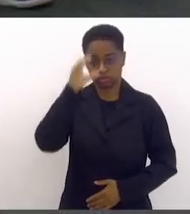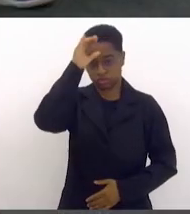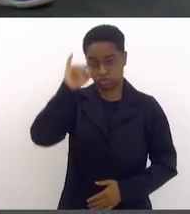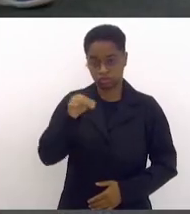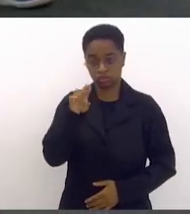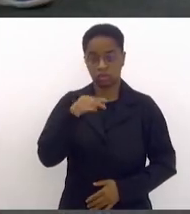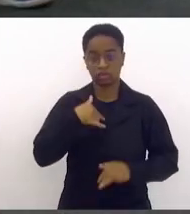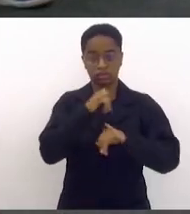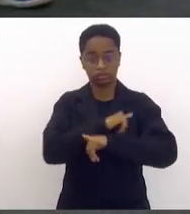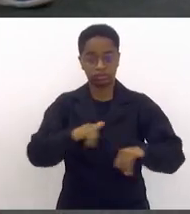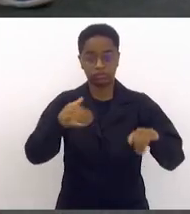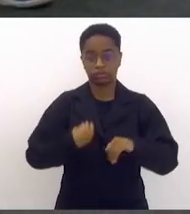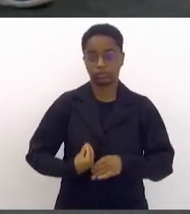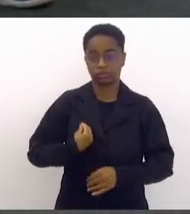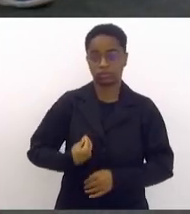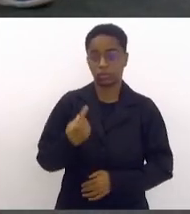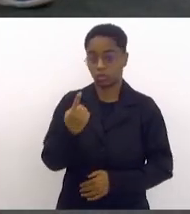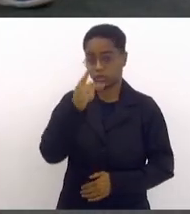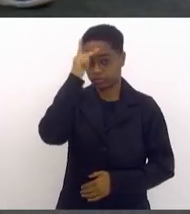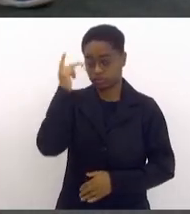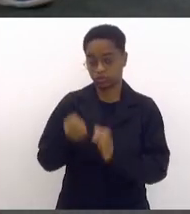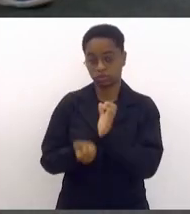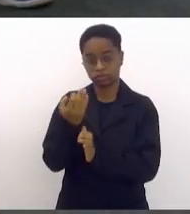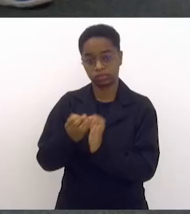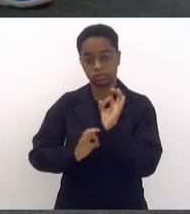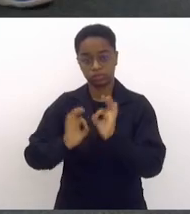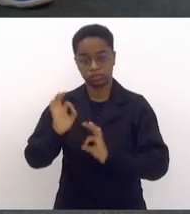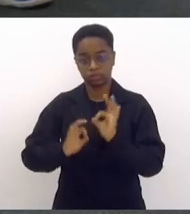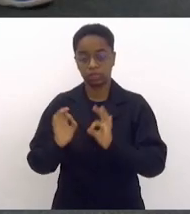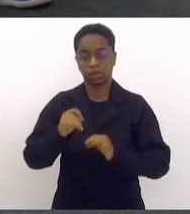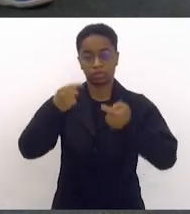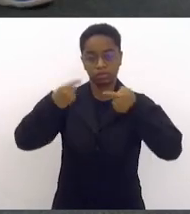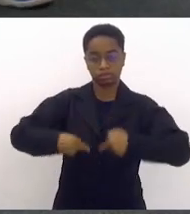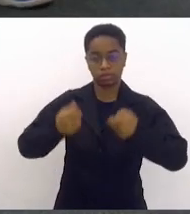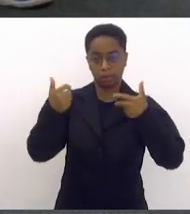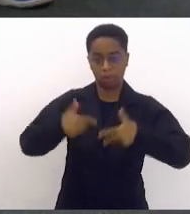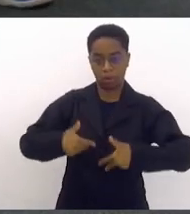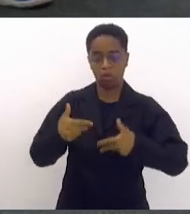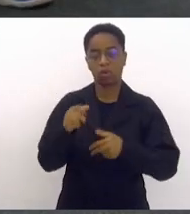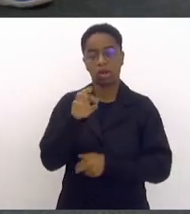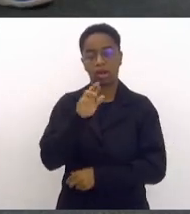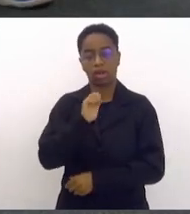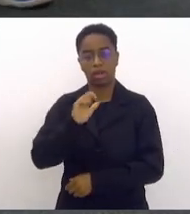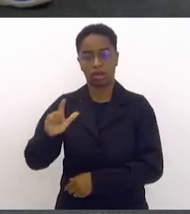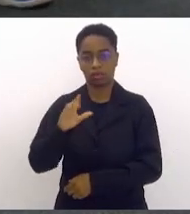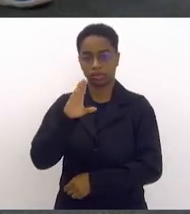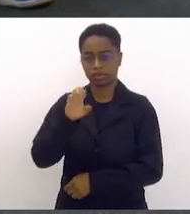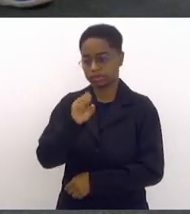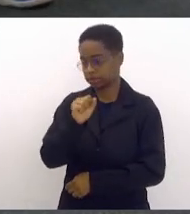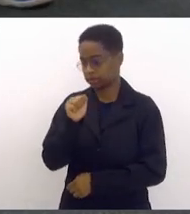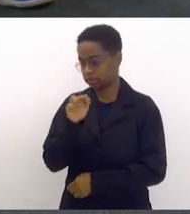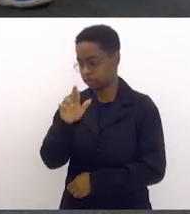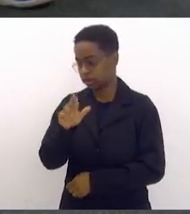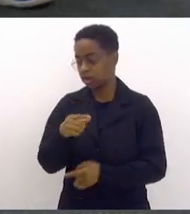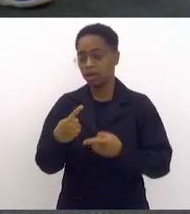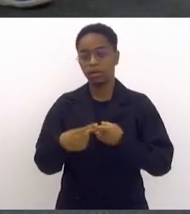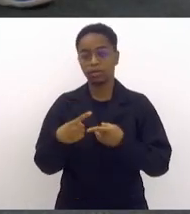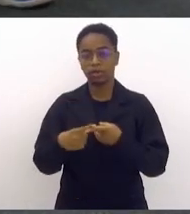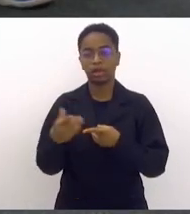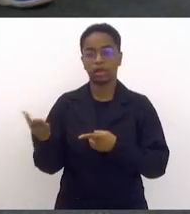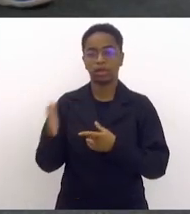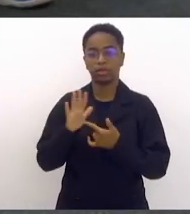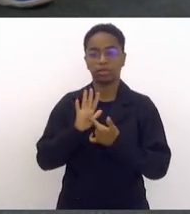a presença de um dos produtores da Batalha do Real, o César está aqui. É um dos que faz valer a nossa cultura.